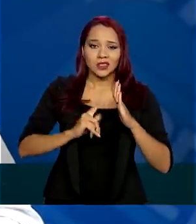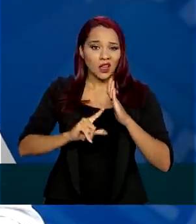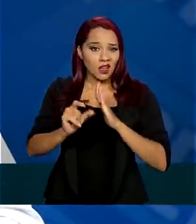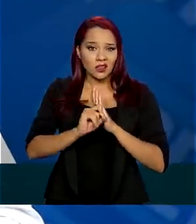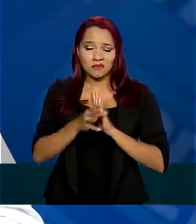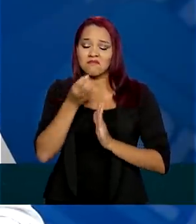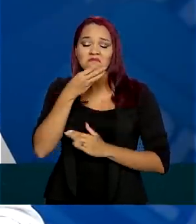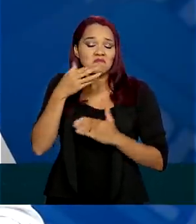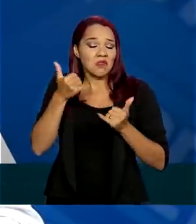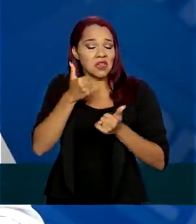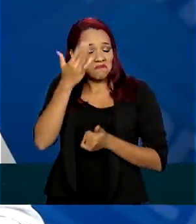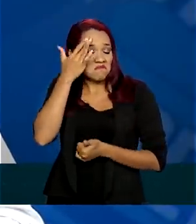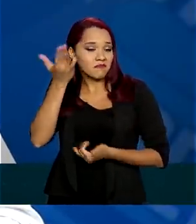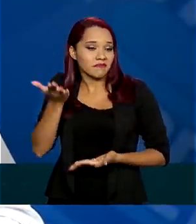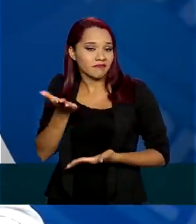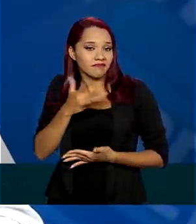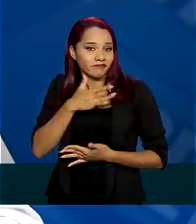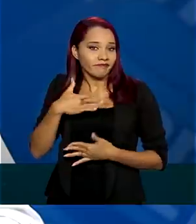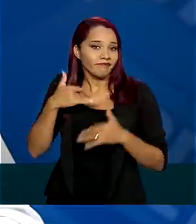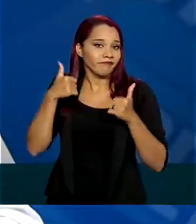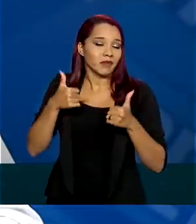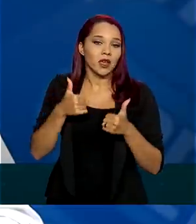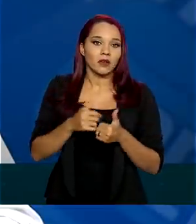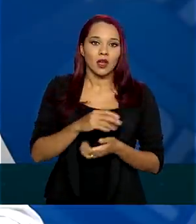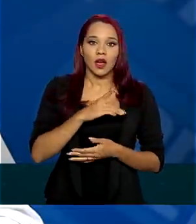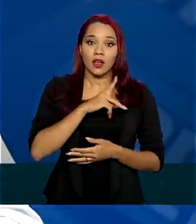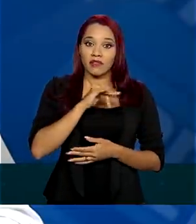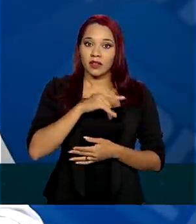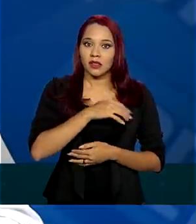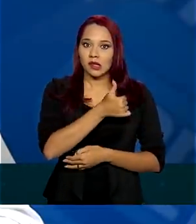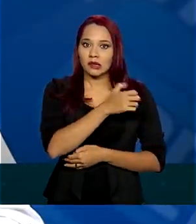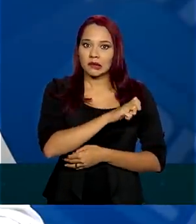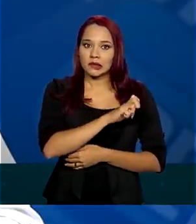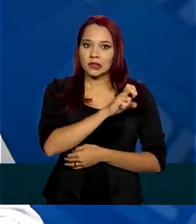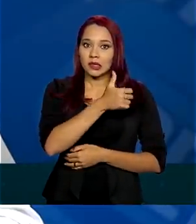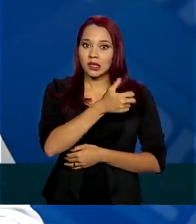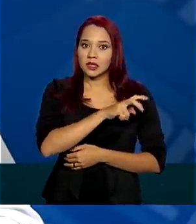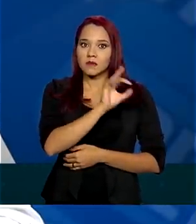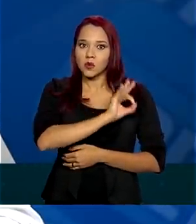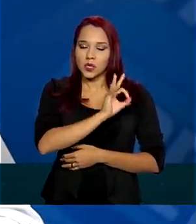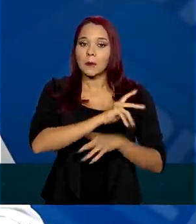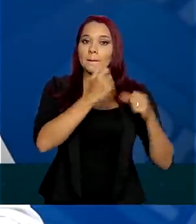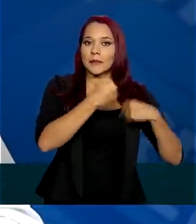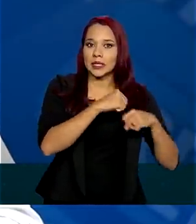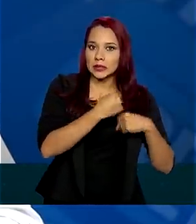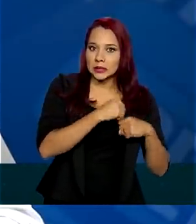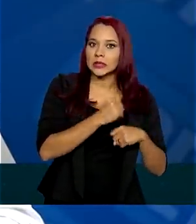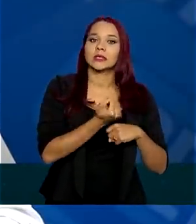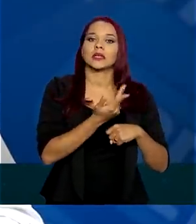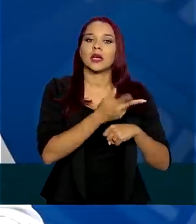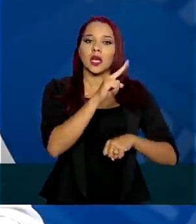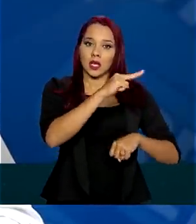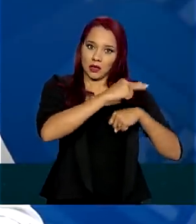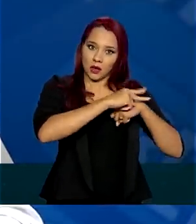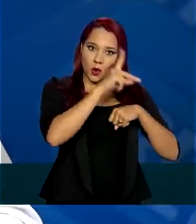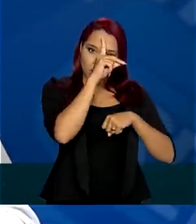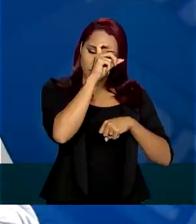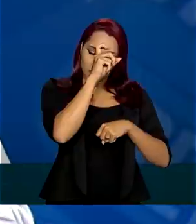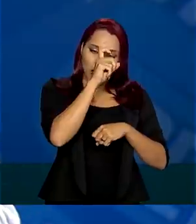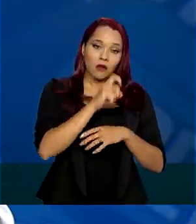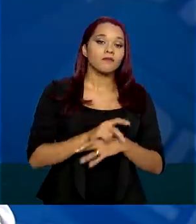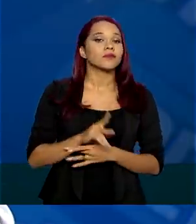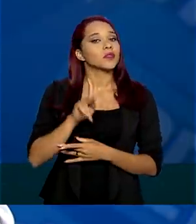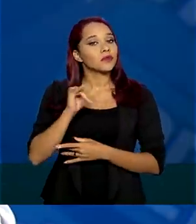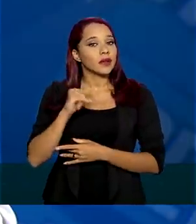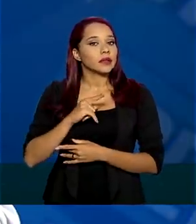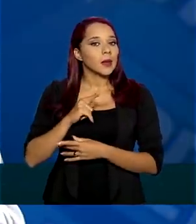obrigado. Nós vamos ter 15% que precisarão de internação e vamos ter os que terão críticos. O nosso problema é